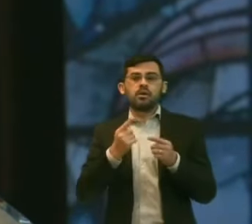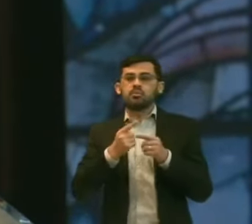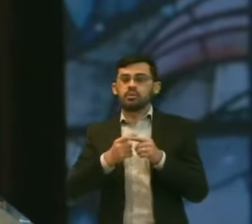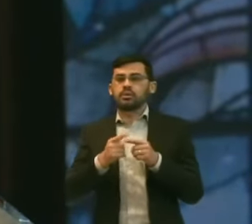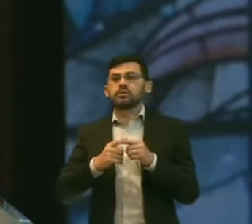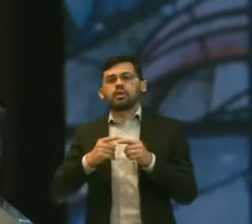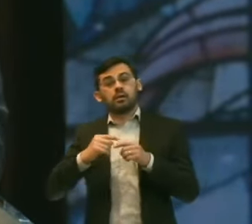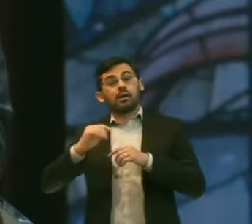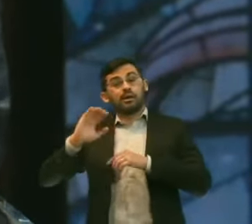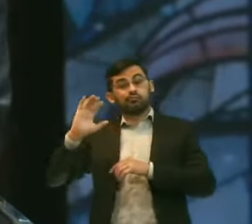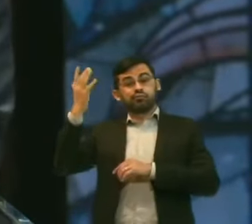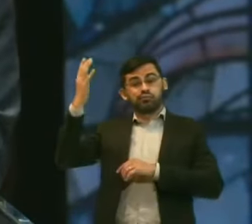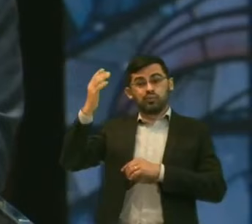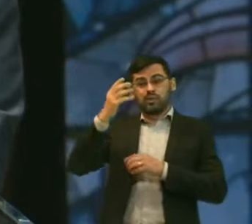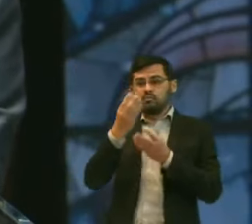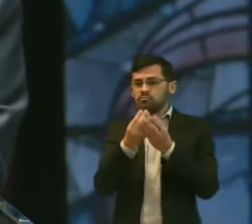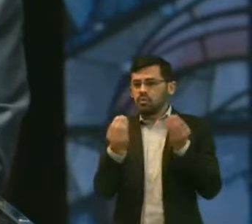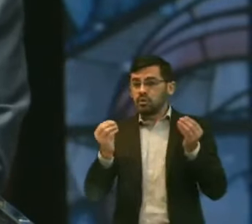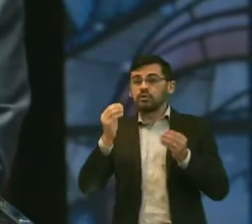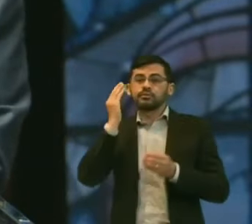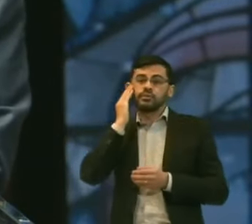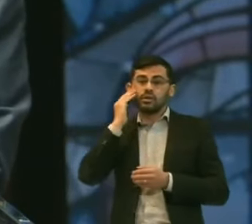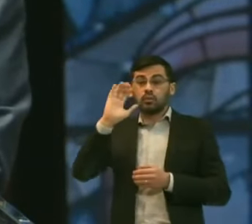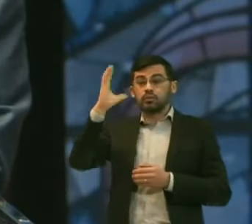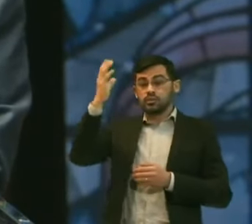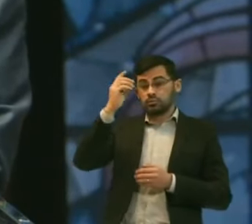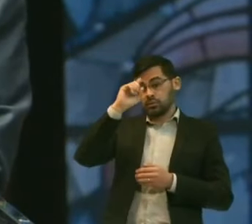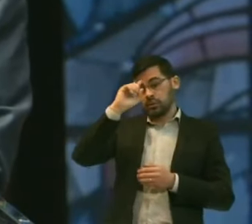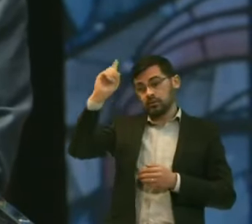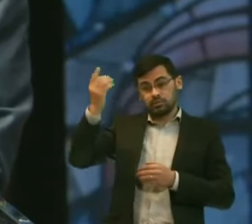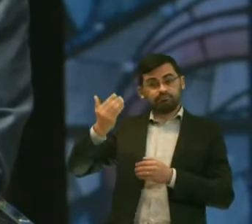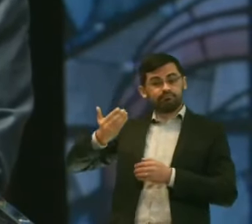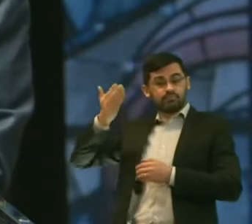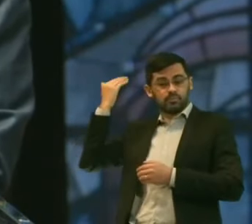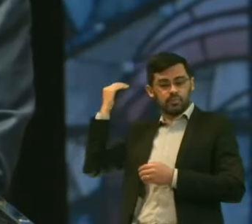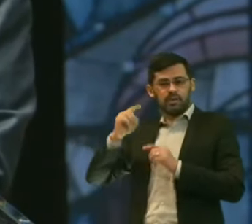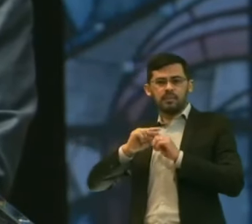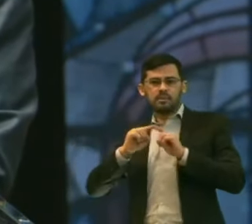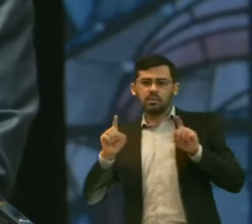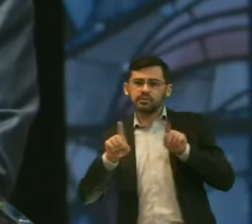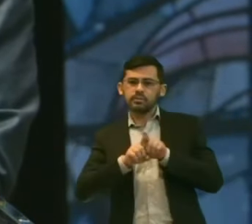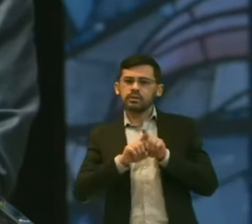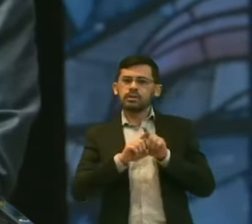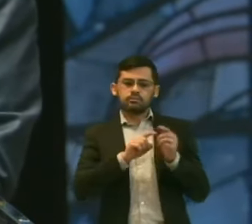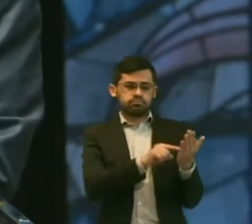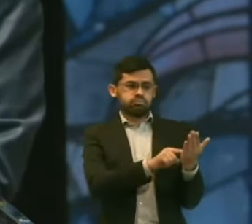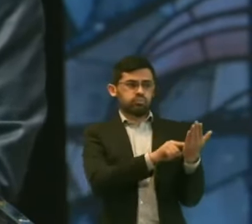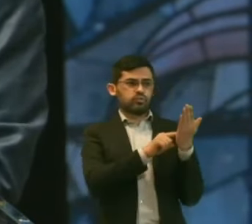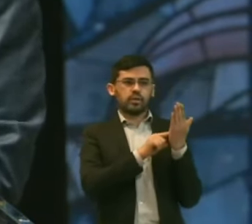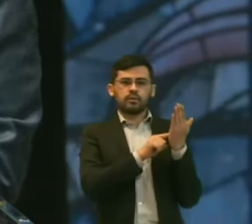está rodando ainda Eu sei do que aconteceu naquele dia E aí eu recebi o relatório